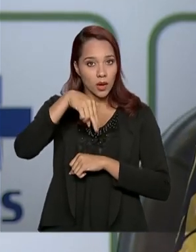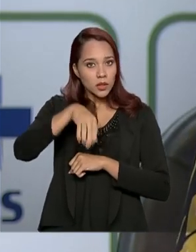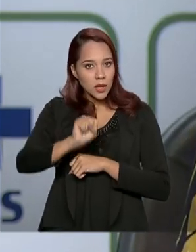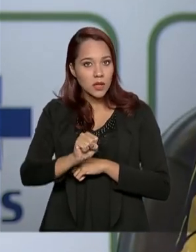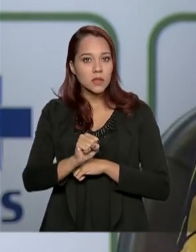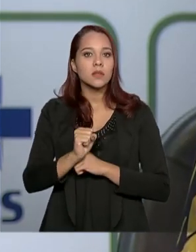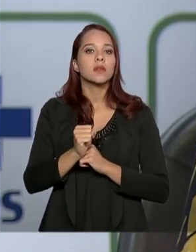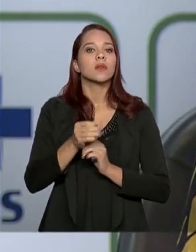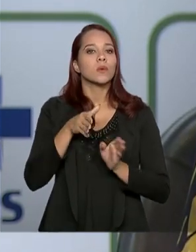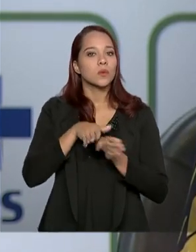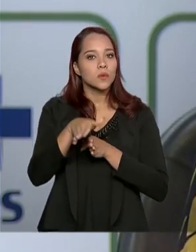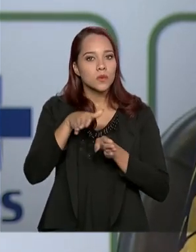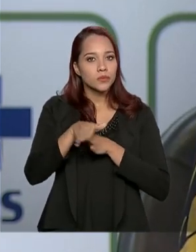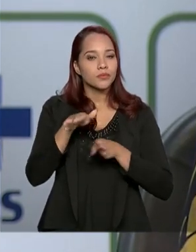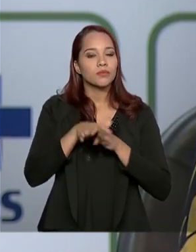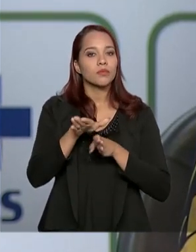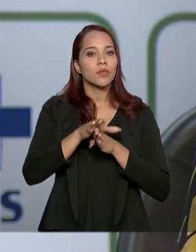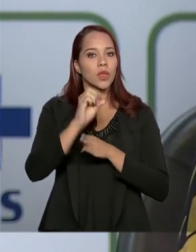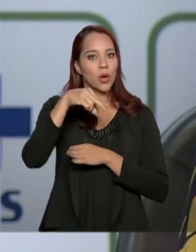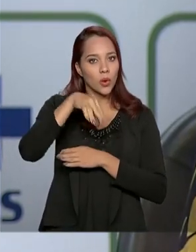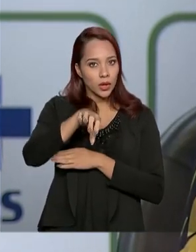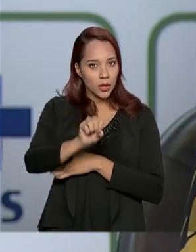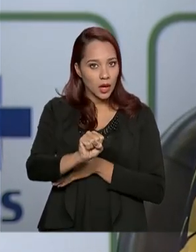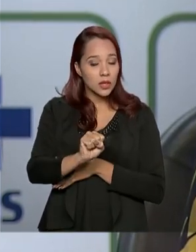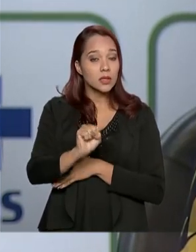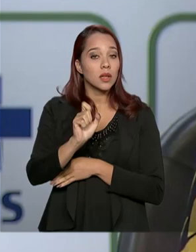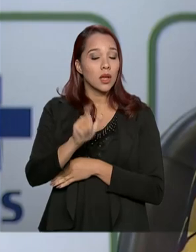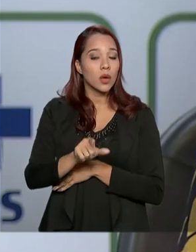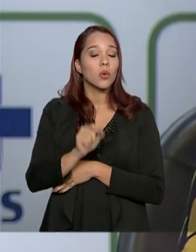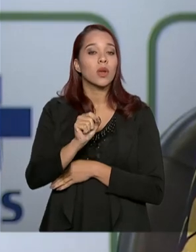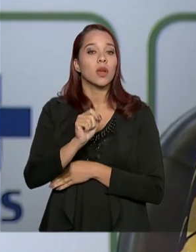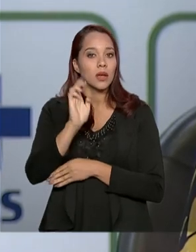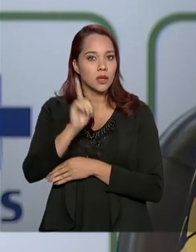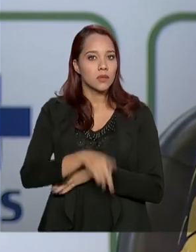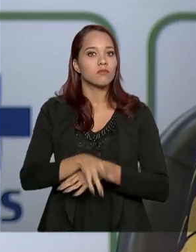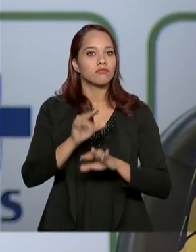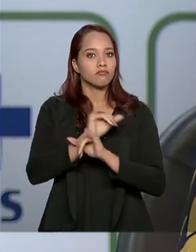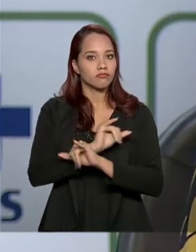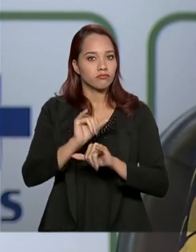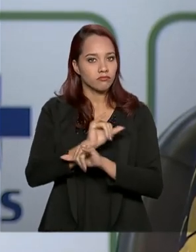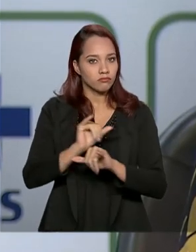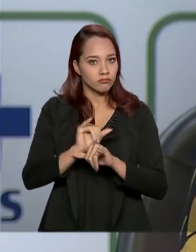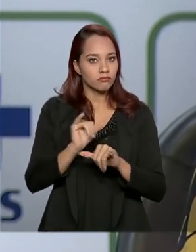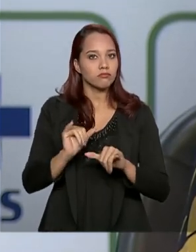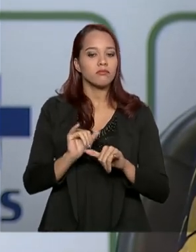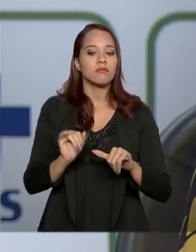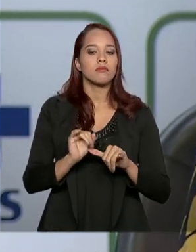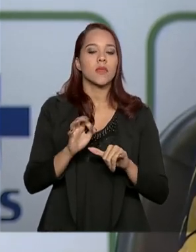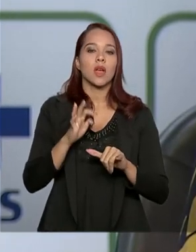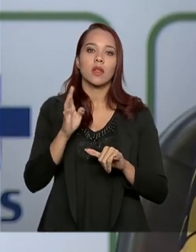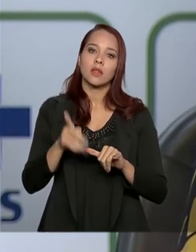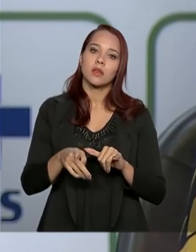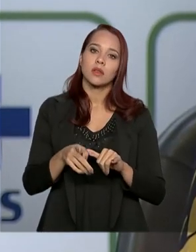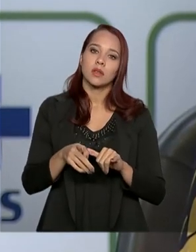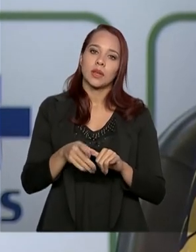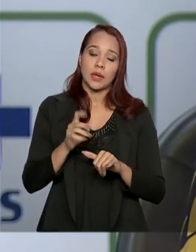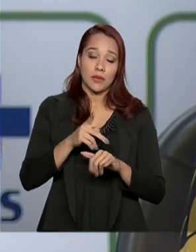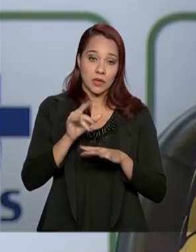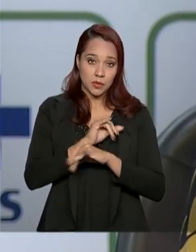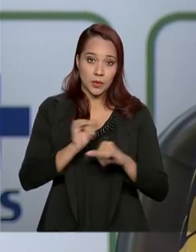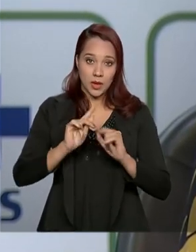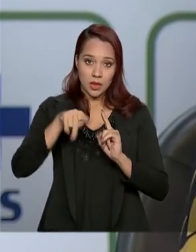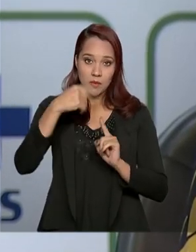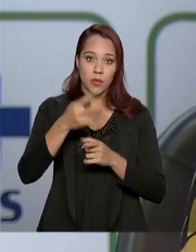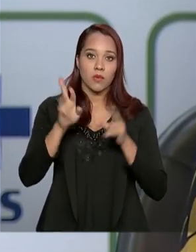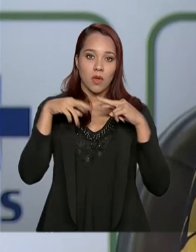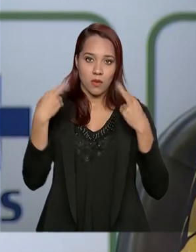as recomendações da Organização Mundial da Saúde, que serão publicadas após essa